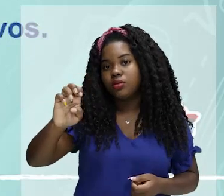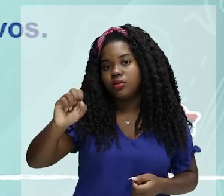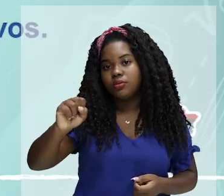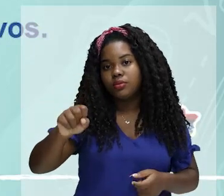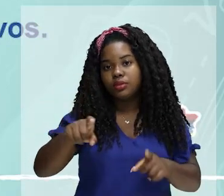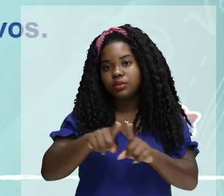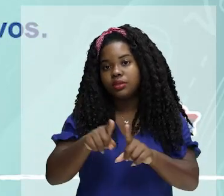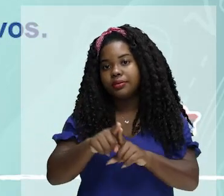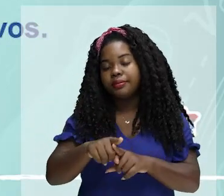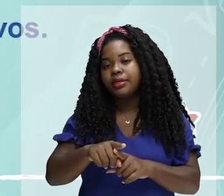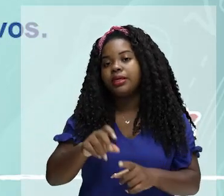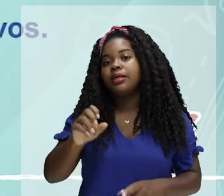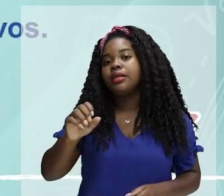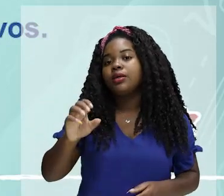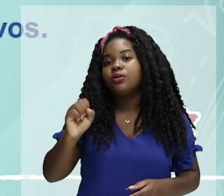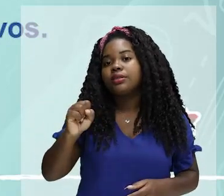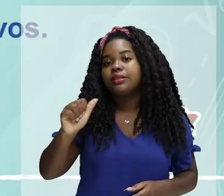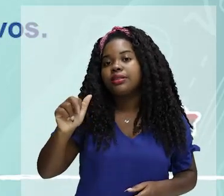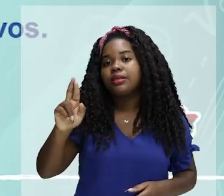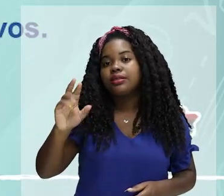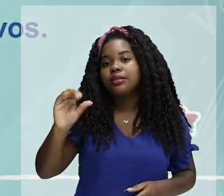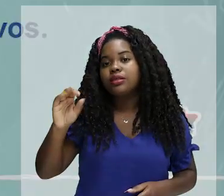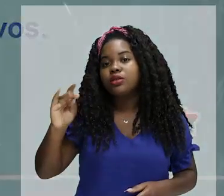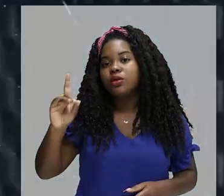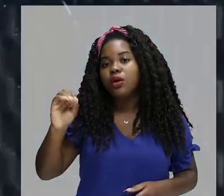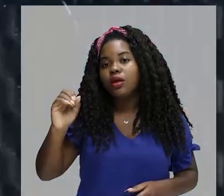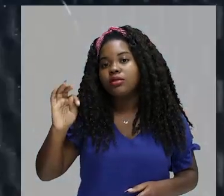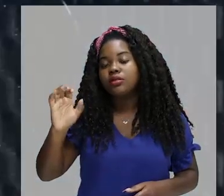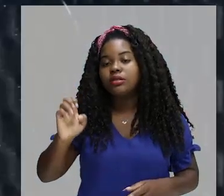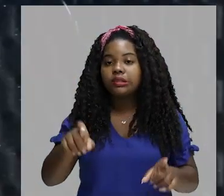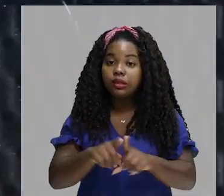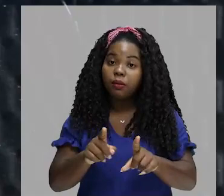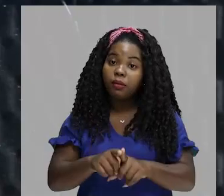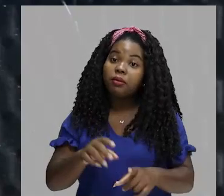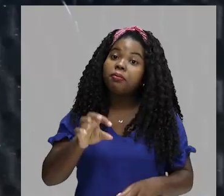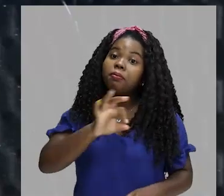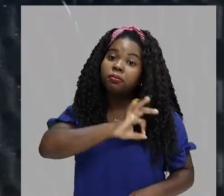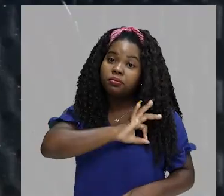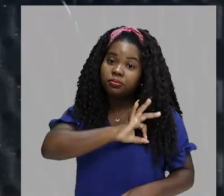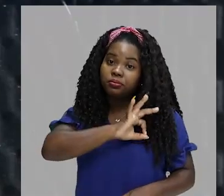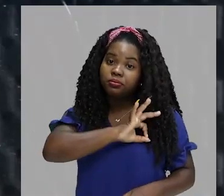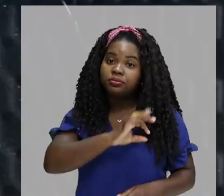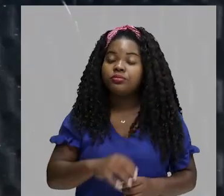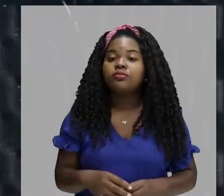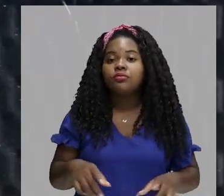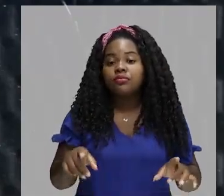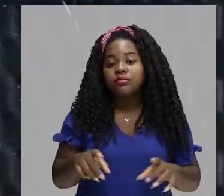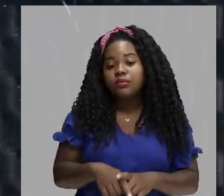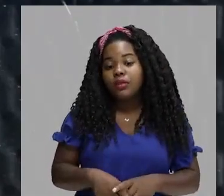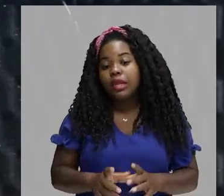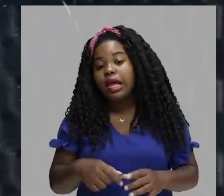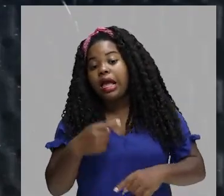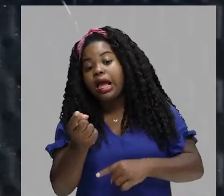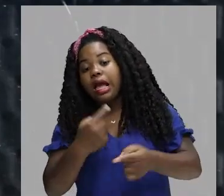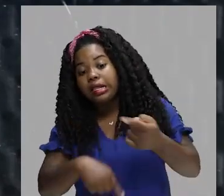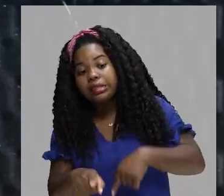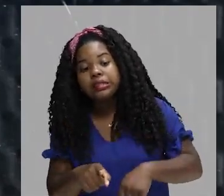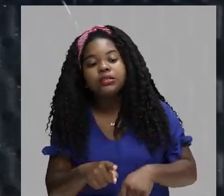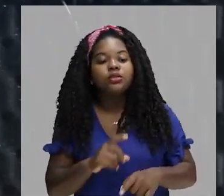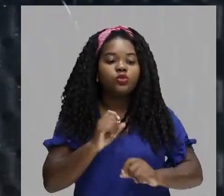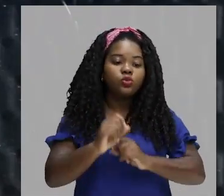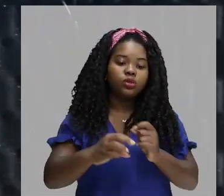os sacerdotes e os militares. Além, lógico, do monarca, do imperador e seus familiares.